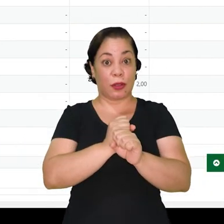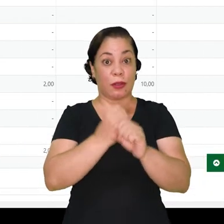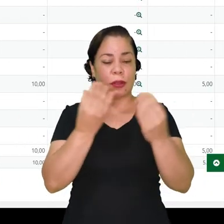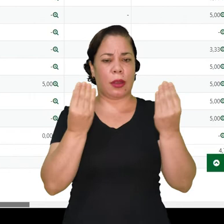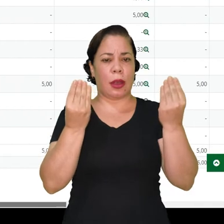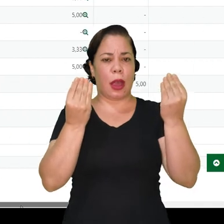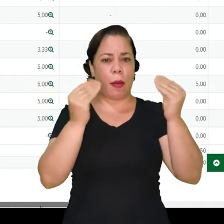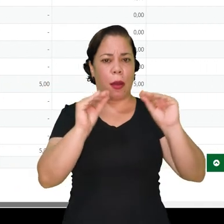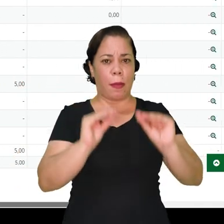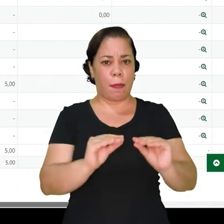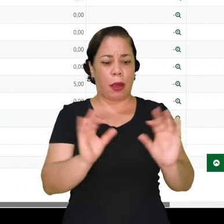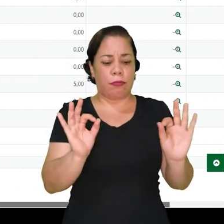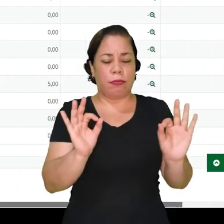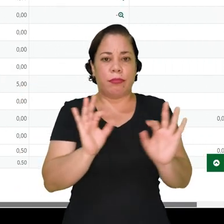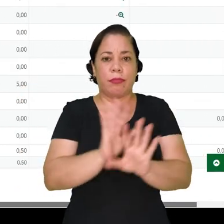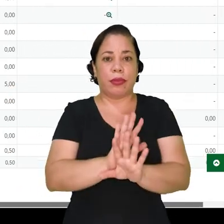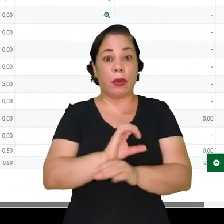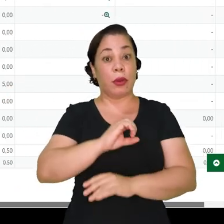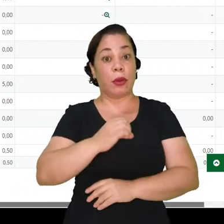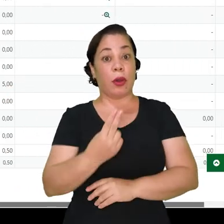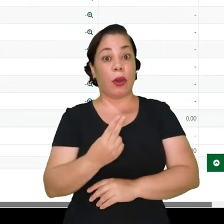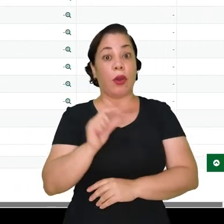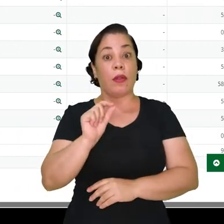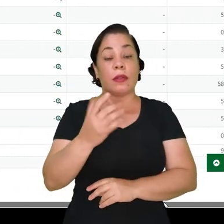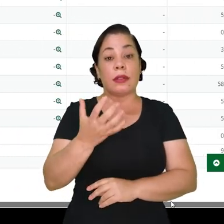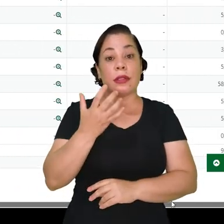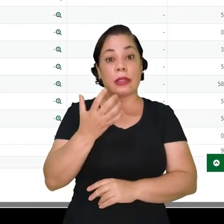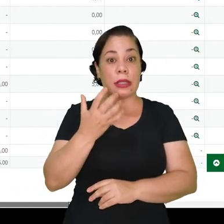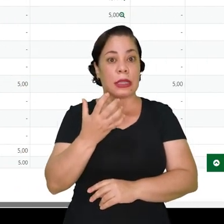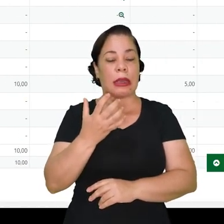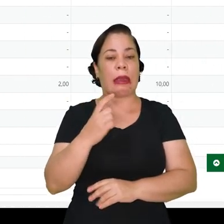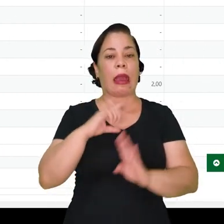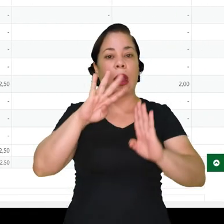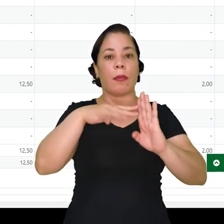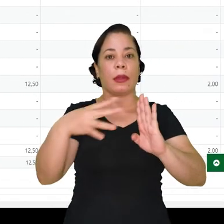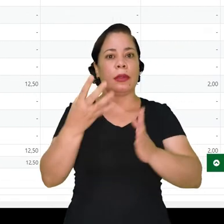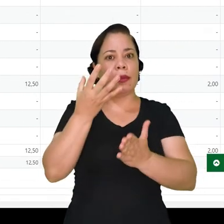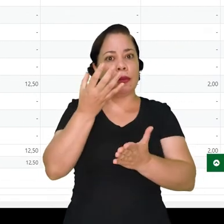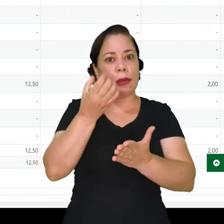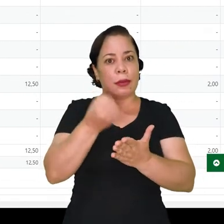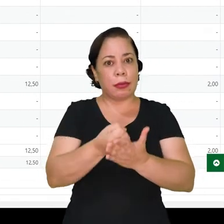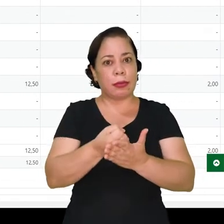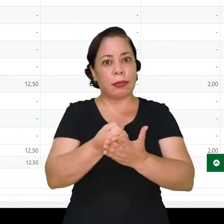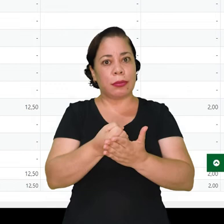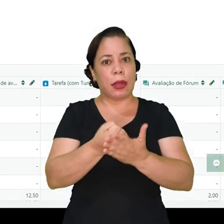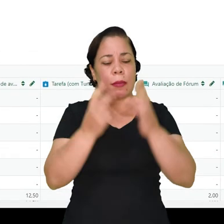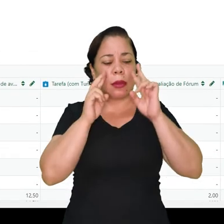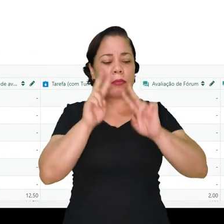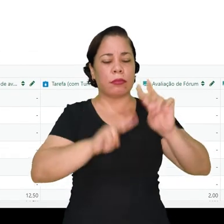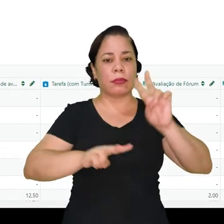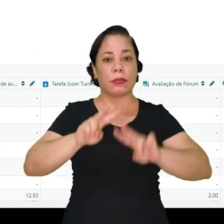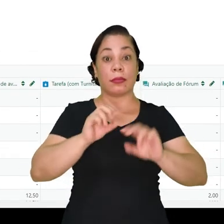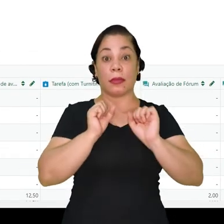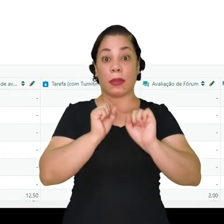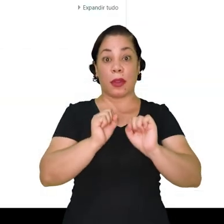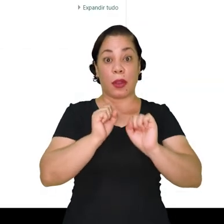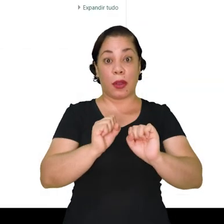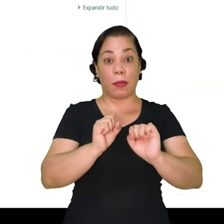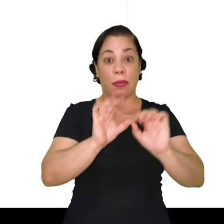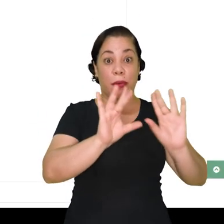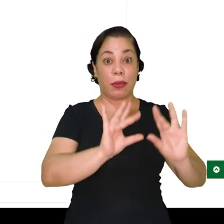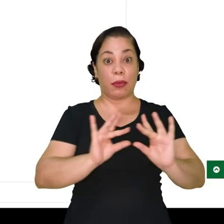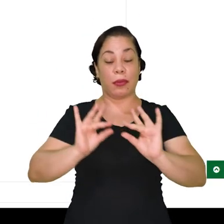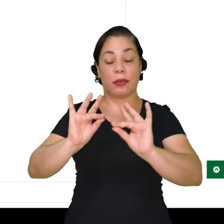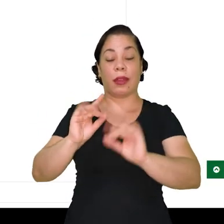dos alunos, que você fechou as notas, ou até mesmo se você quiser baixar uma planilha para analisar, você pode aqui